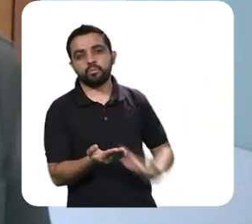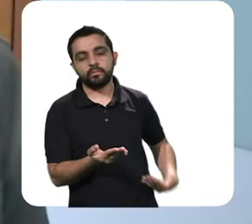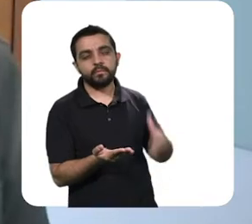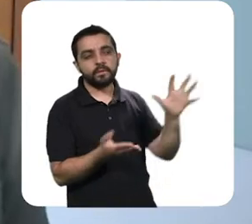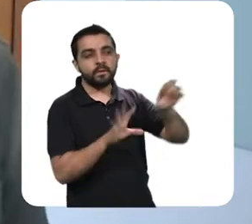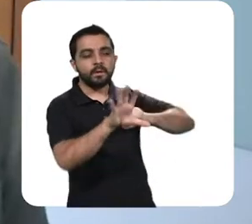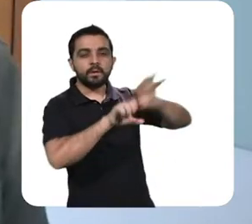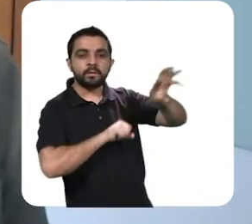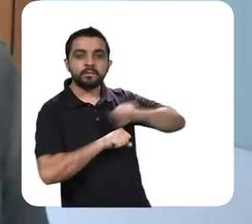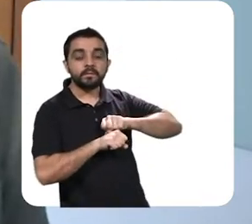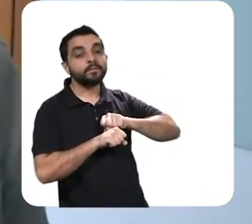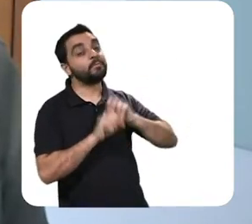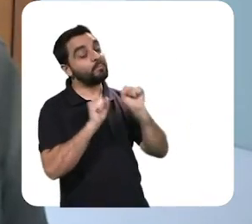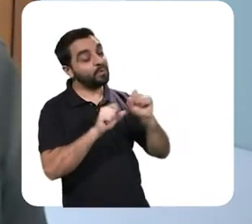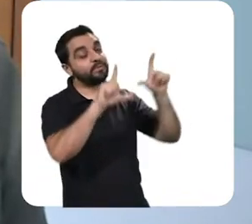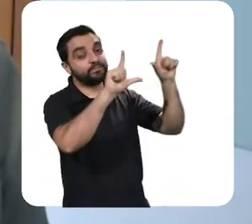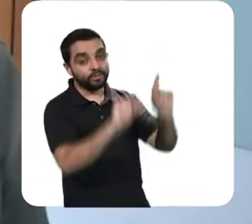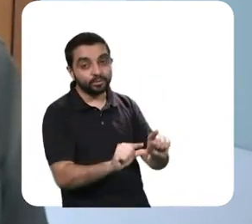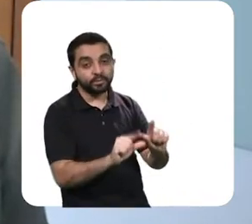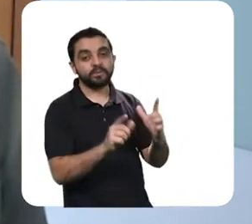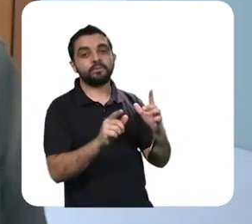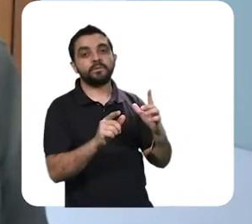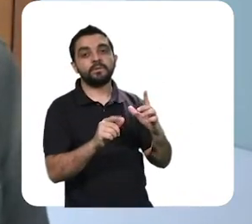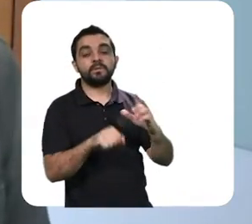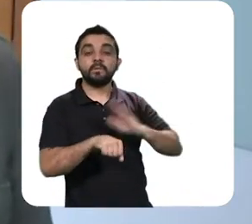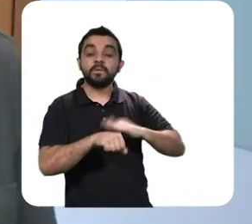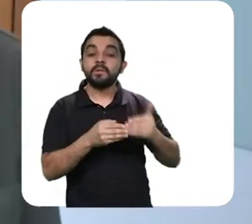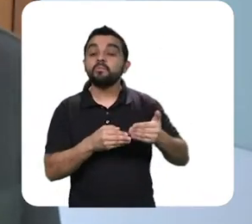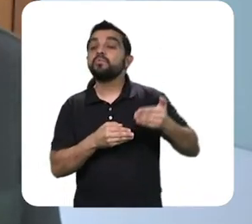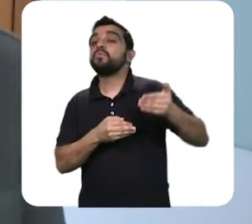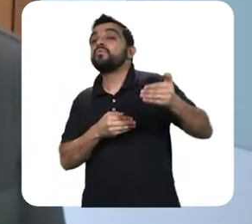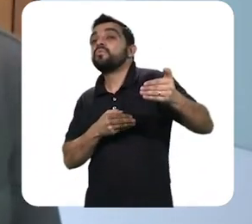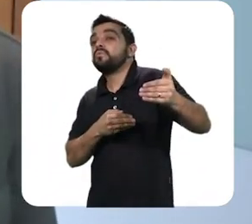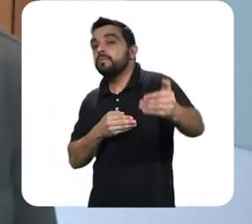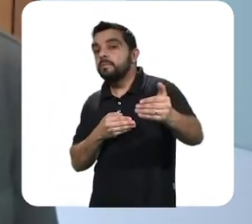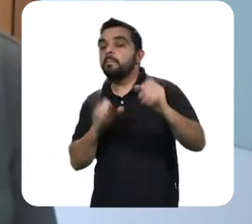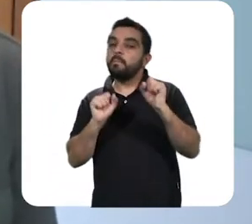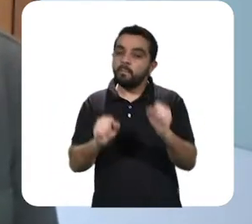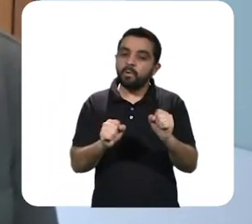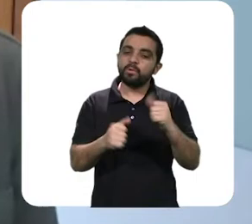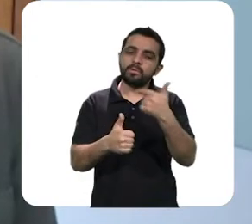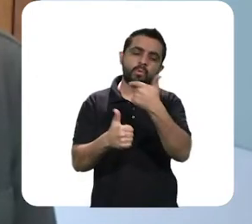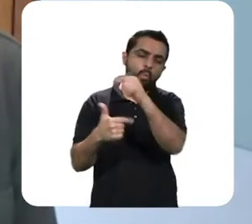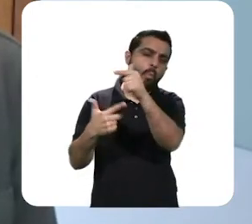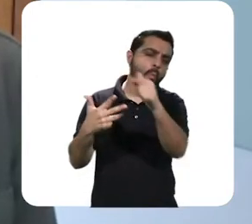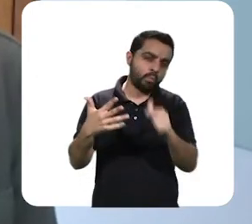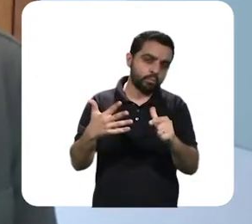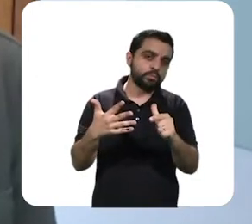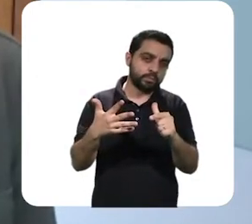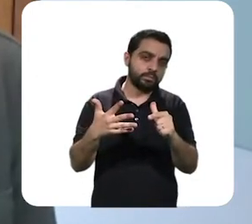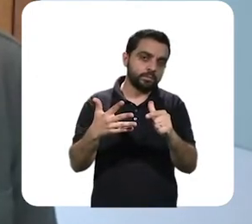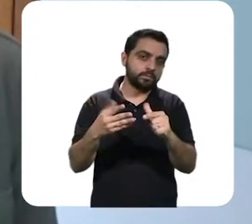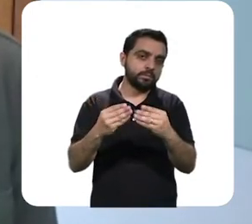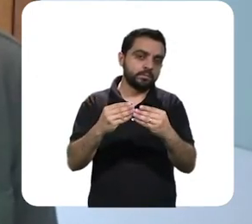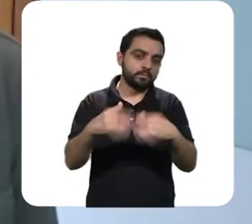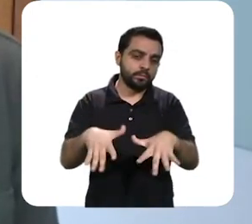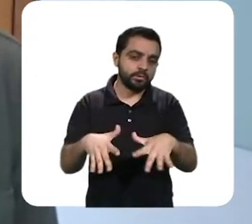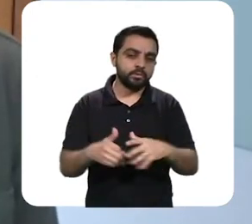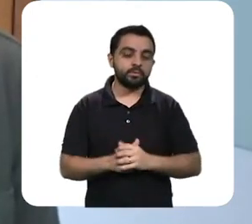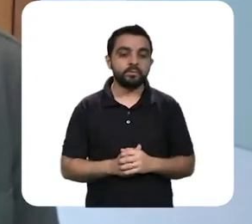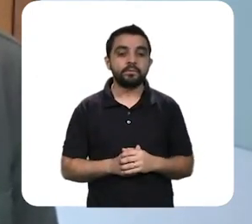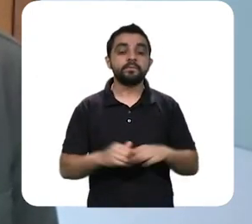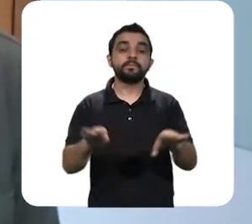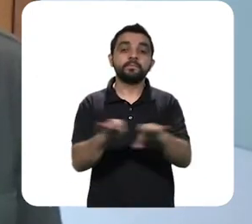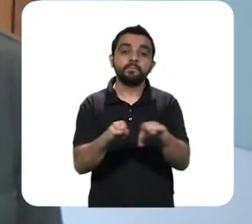capacidade da economia restaurar o nível de empurro rapidamente, quais são as políticas econômicas que os governos podem ainda efetivar. Então, eu tenho